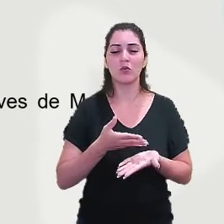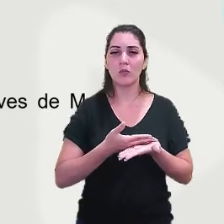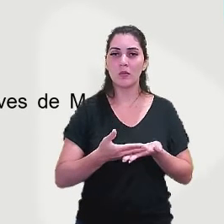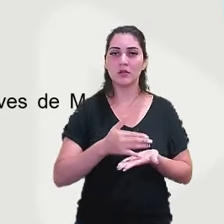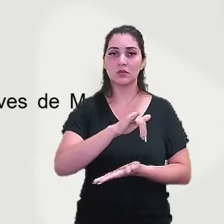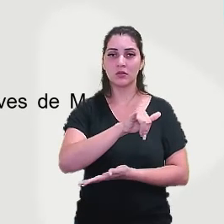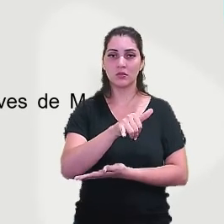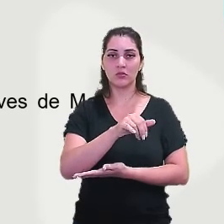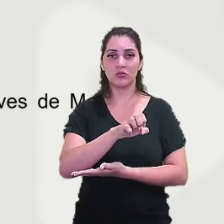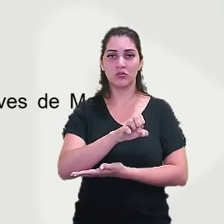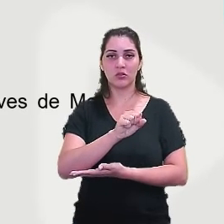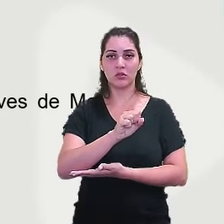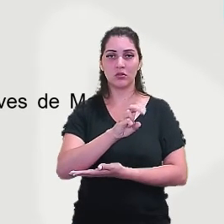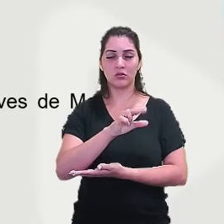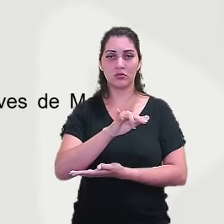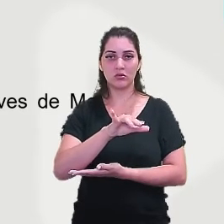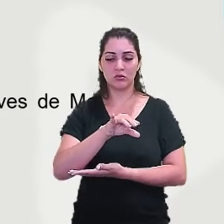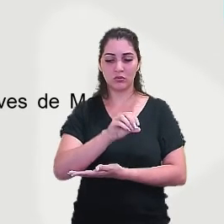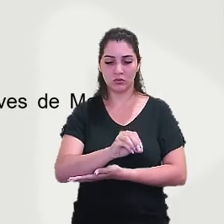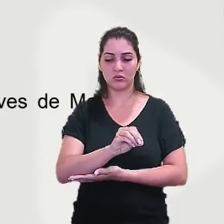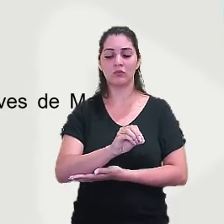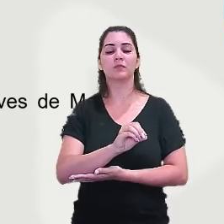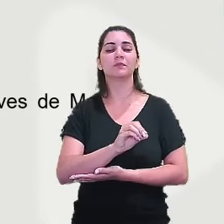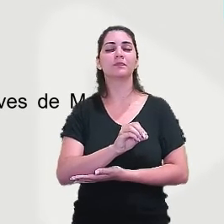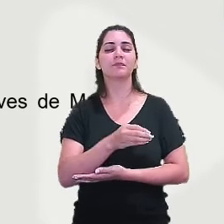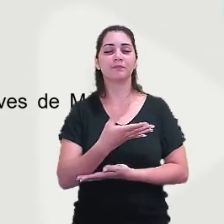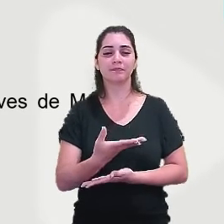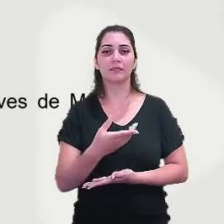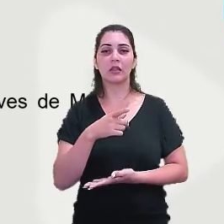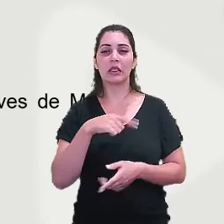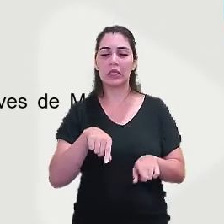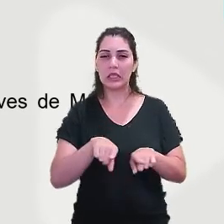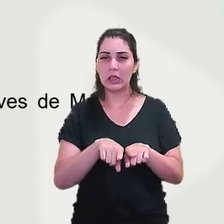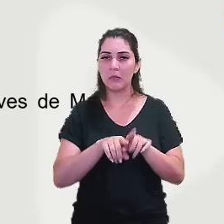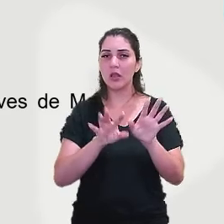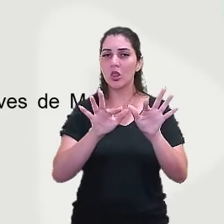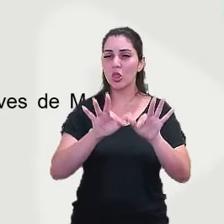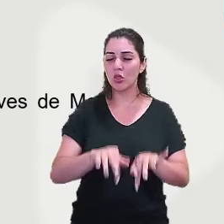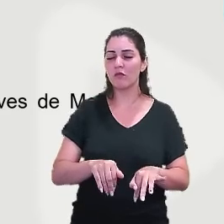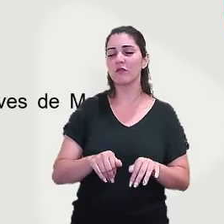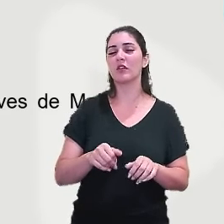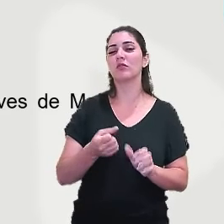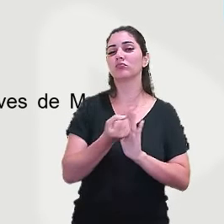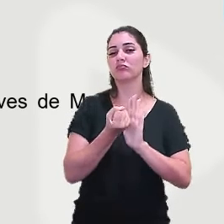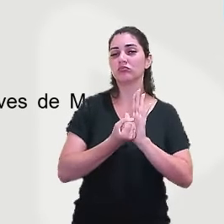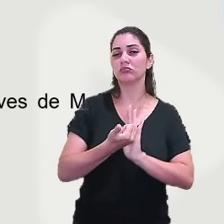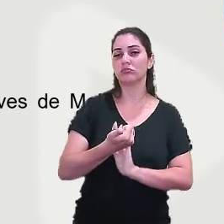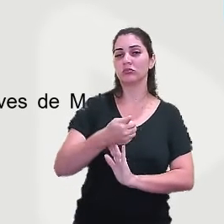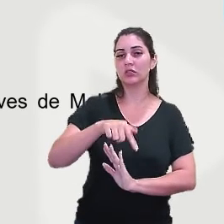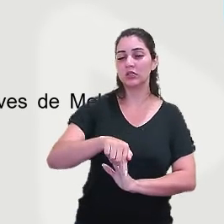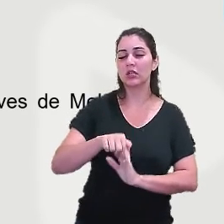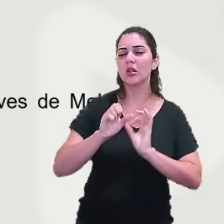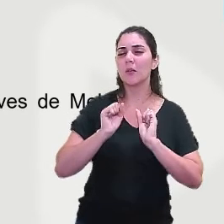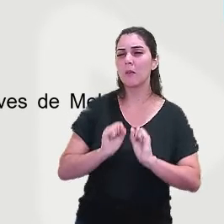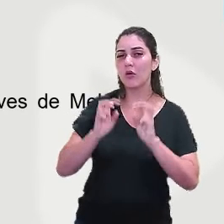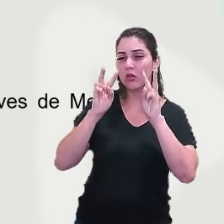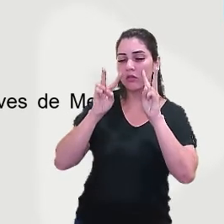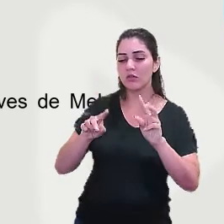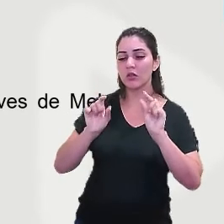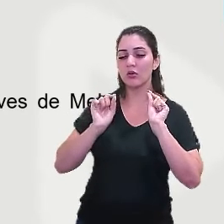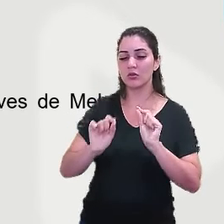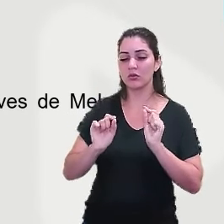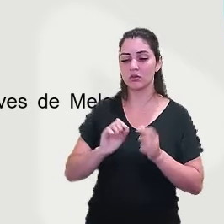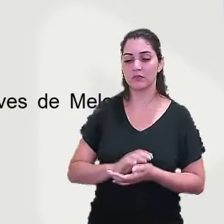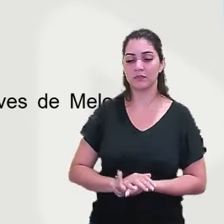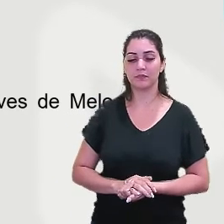Melo, calado, vulgo jesuíno brilhante, também no final do século XVII. Vocês podem ver, né, que eles sempre